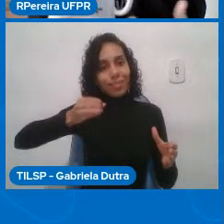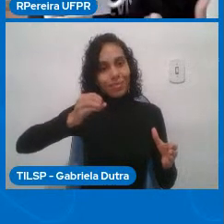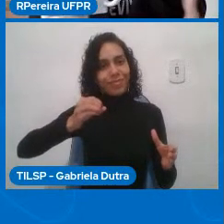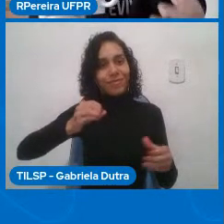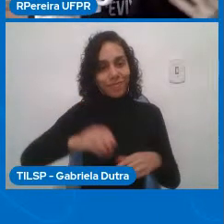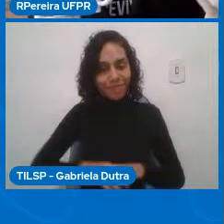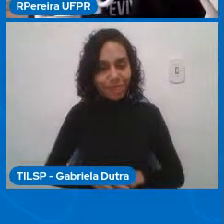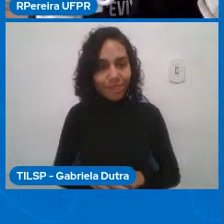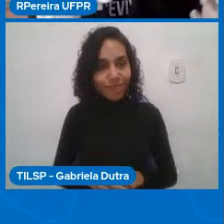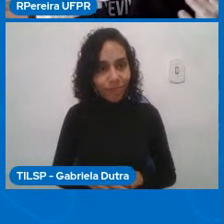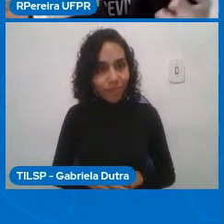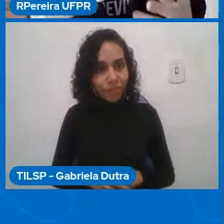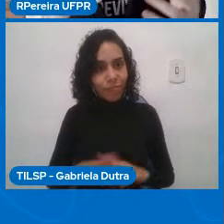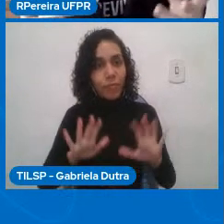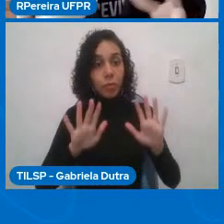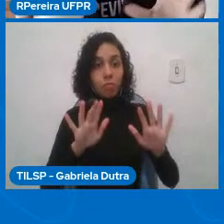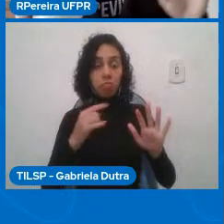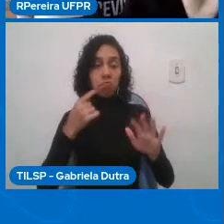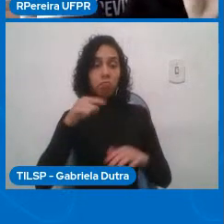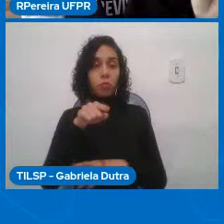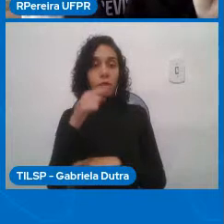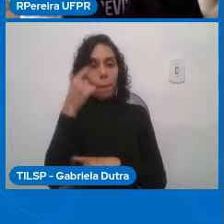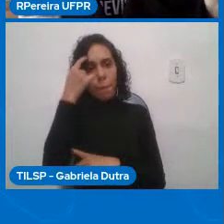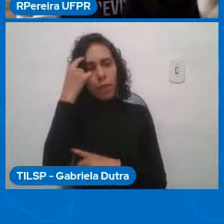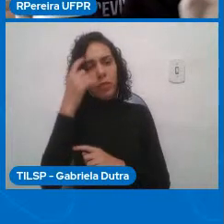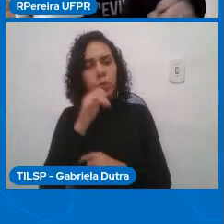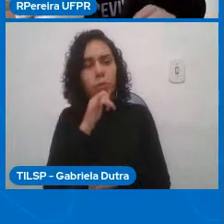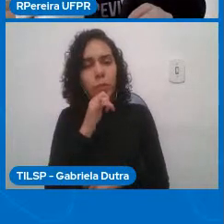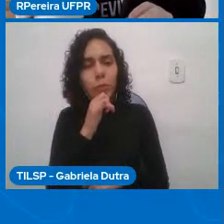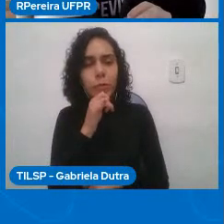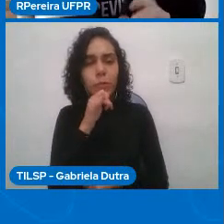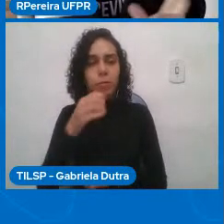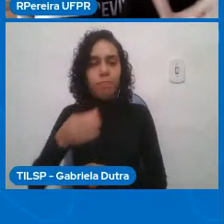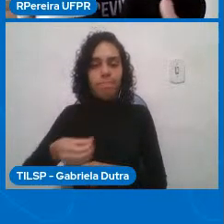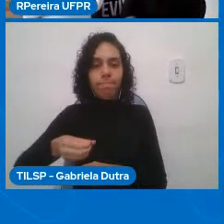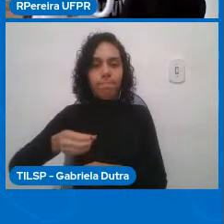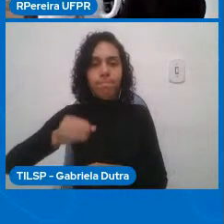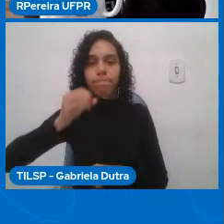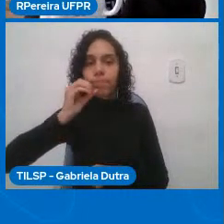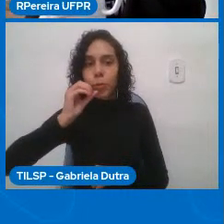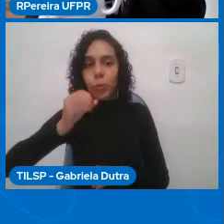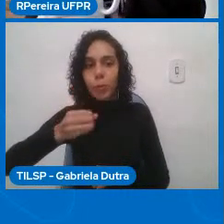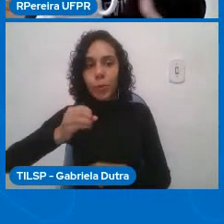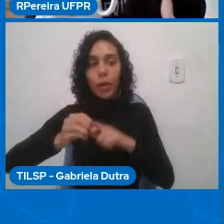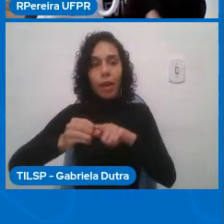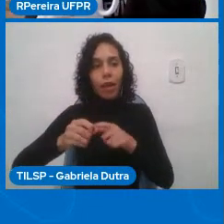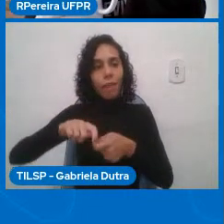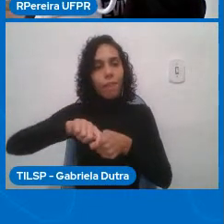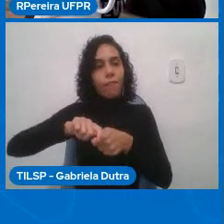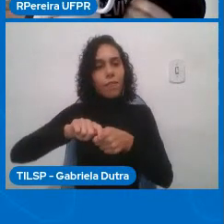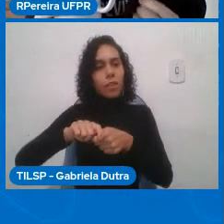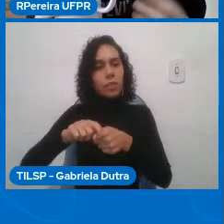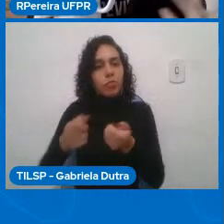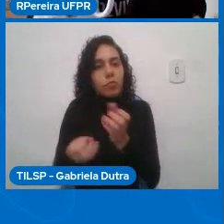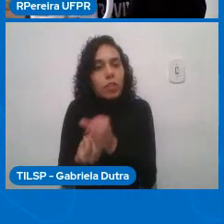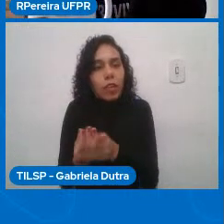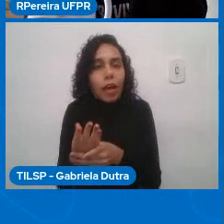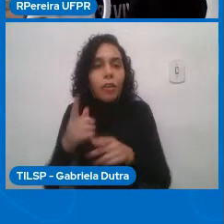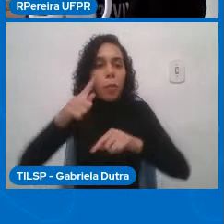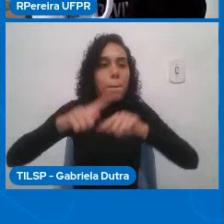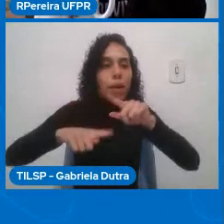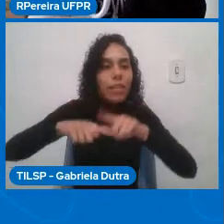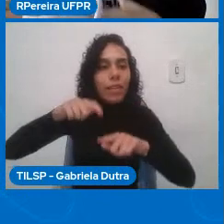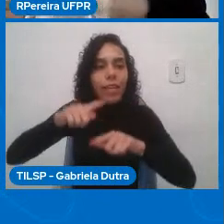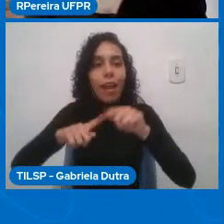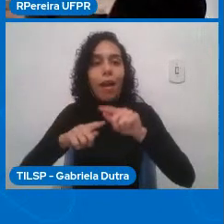que essa caneca é feita com material X que pode ser raro ou que pode ser